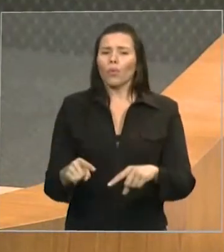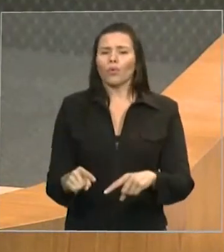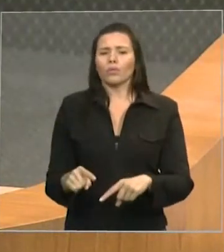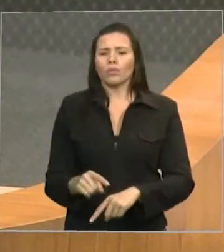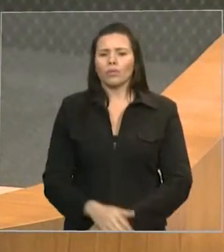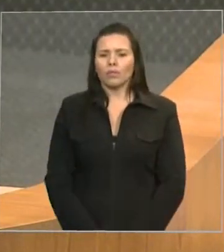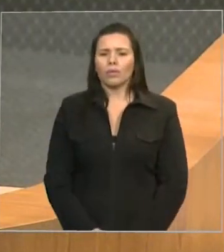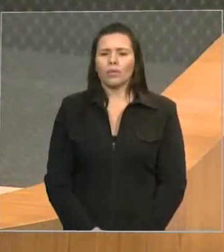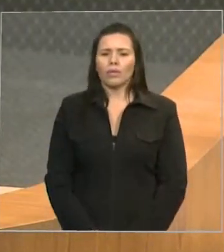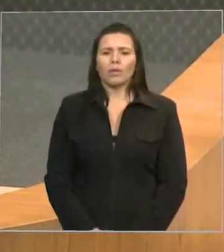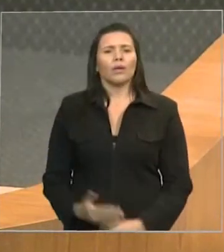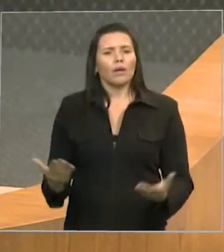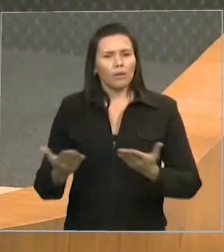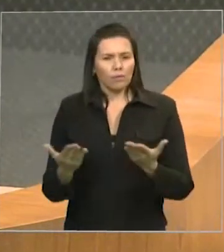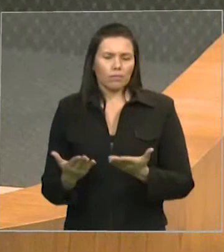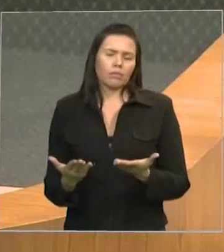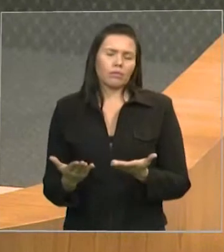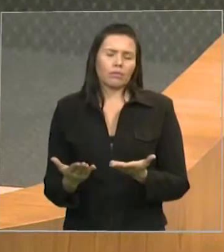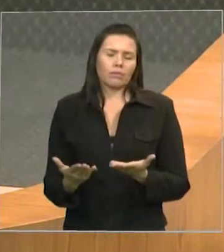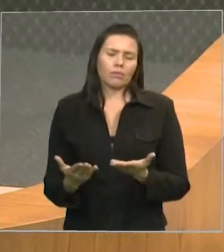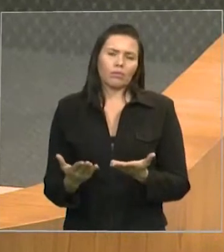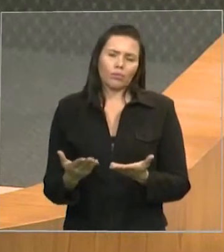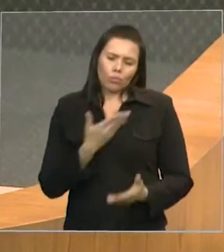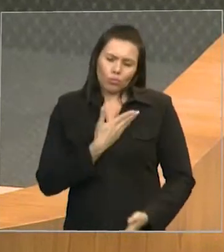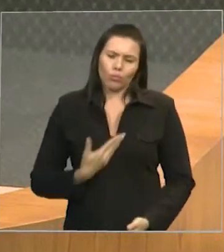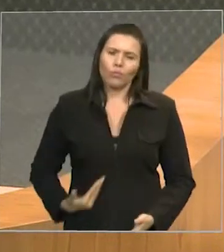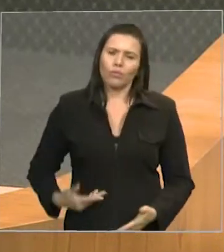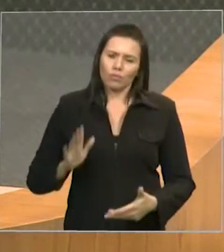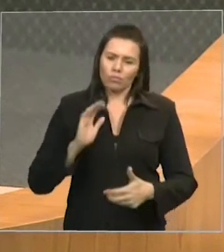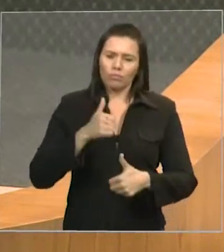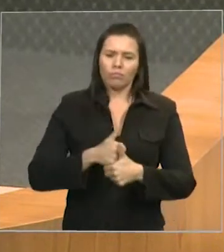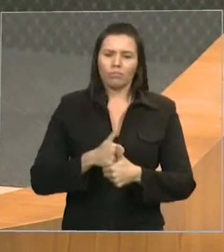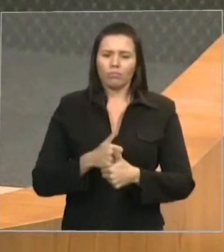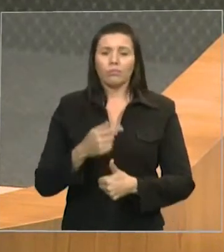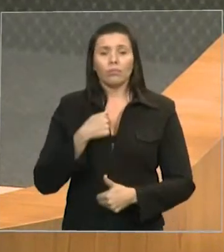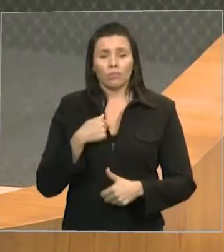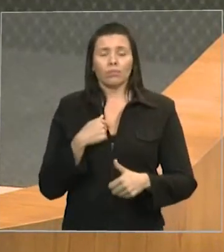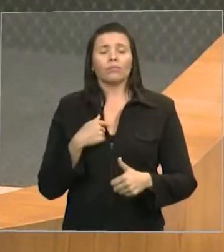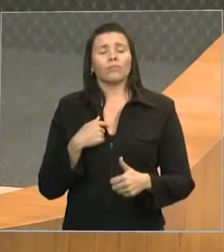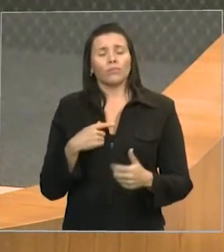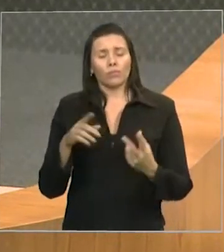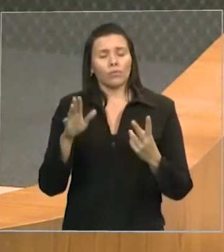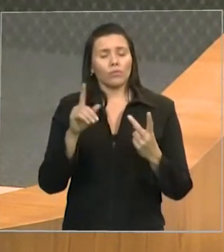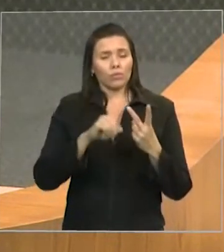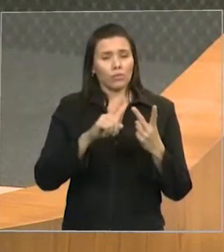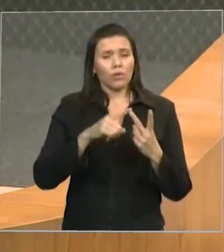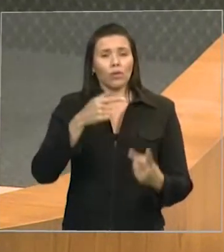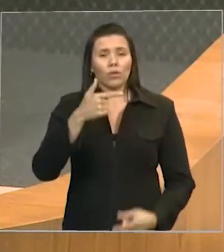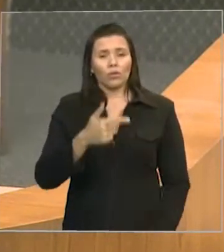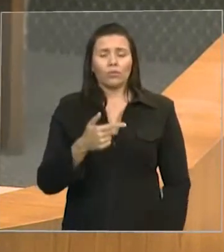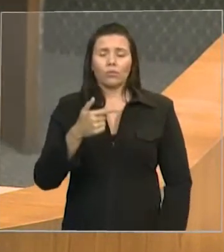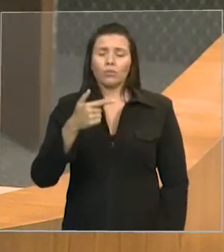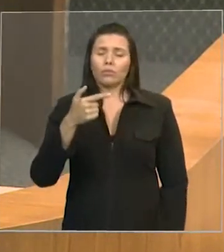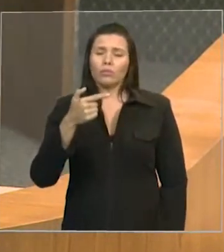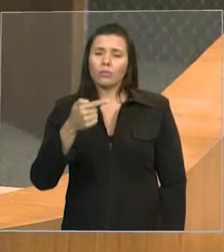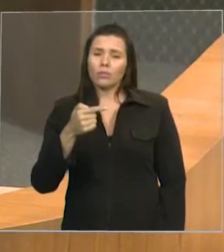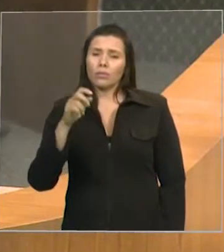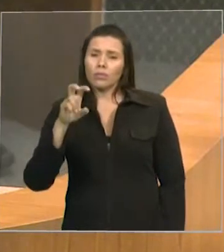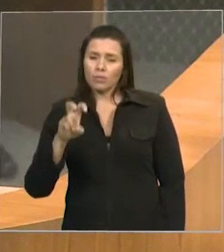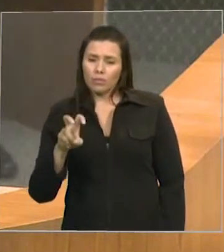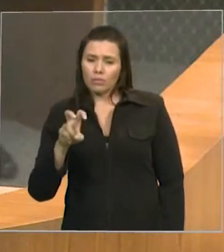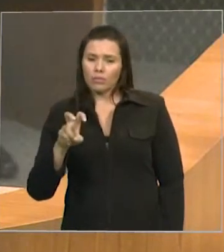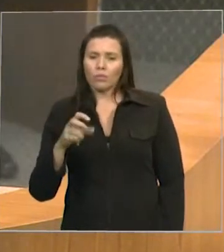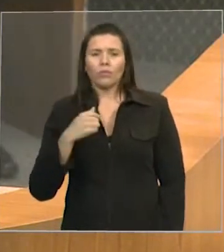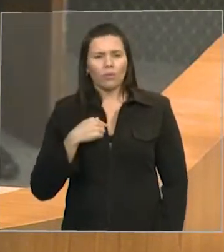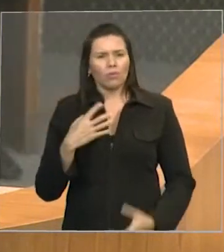do governo atual. E nós queremos também saber, no requerimento número 275, os processos impetrados